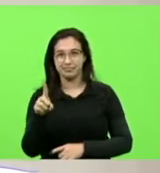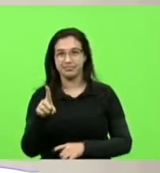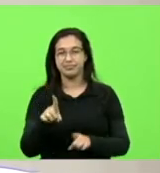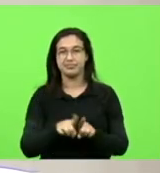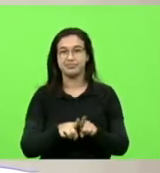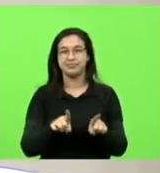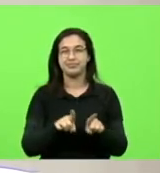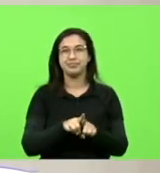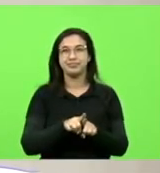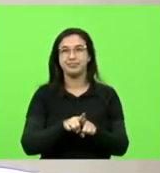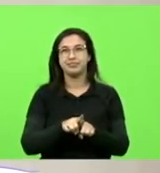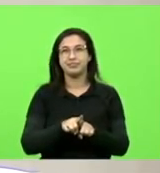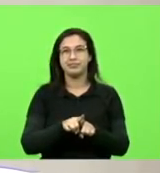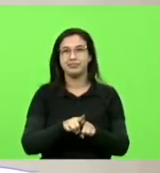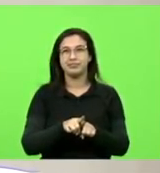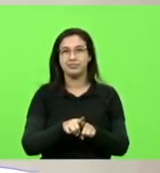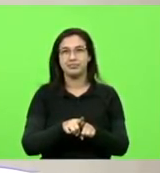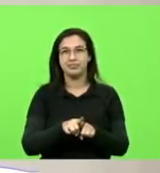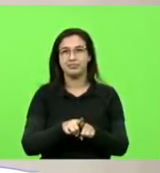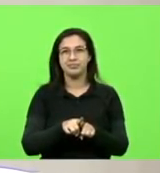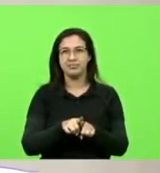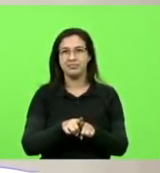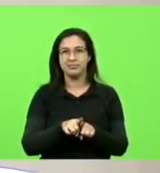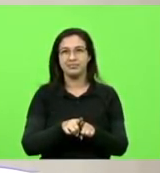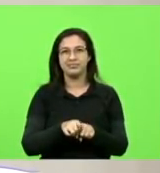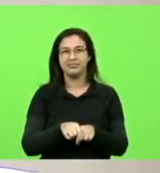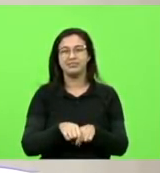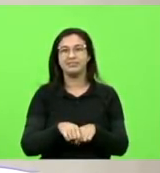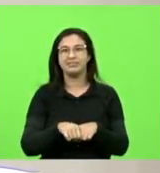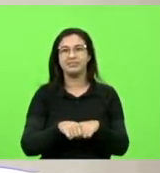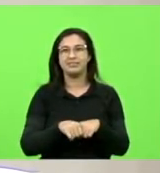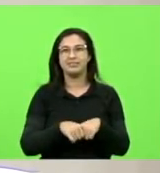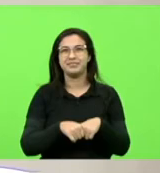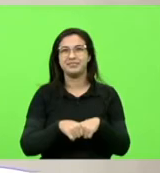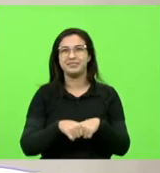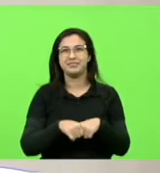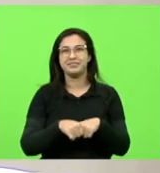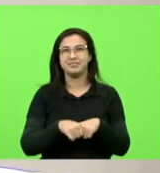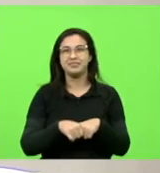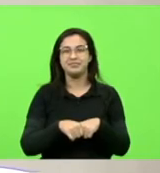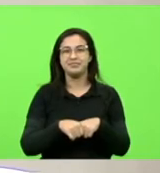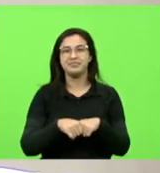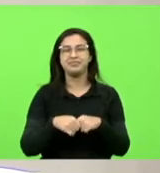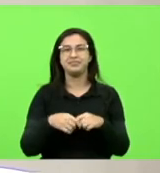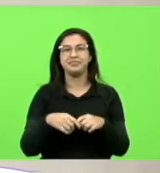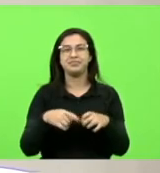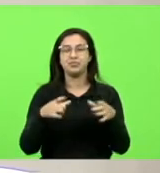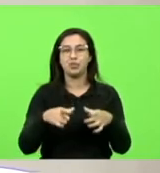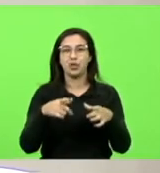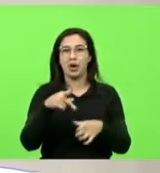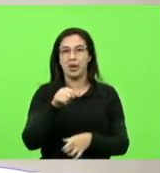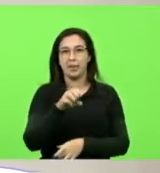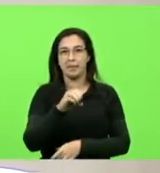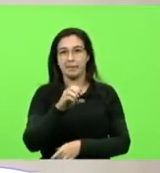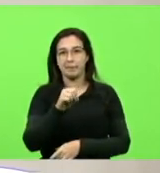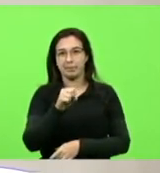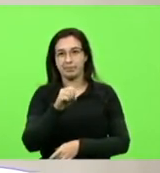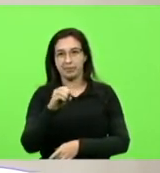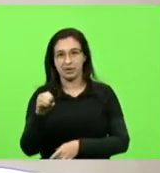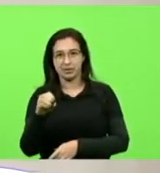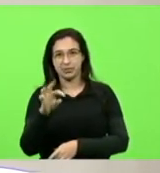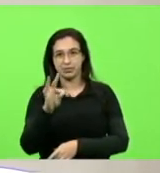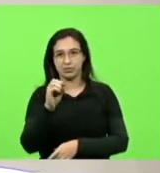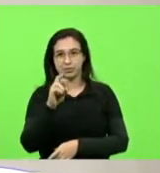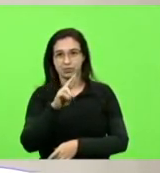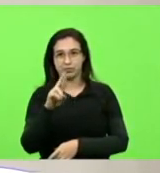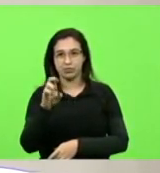Zvarskavansk, de Passo das Torres, por salvarem uma vítima de tentativa de